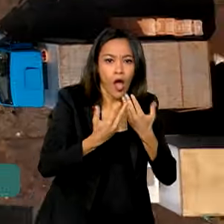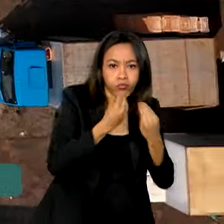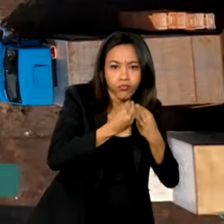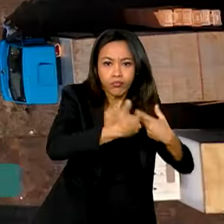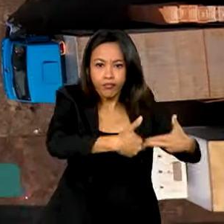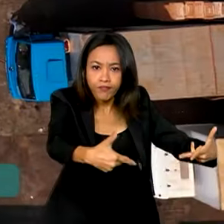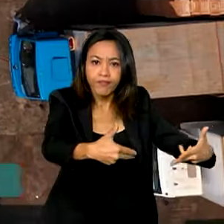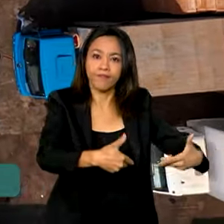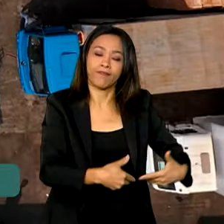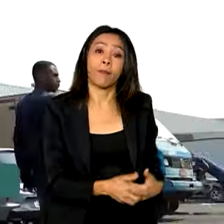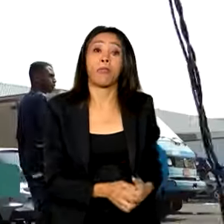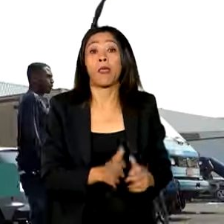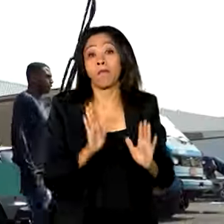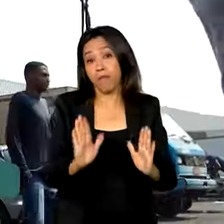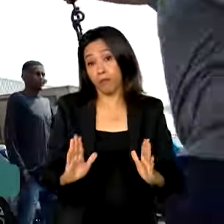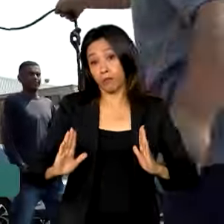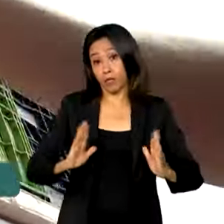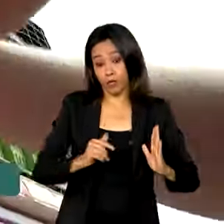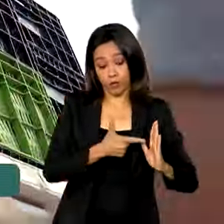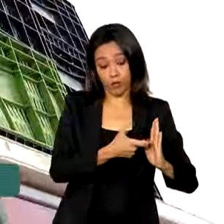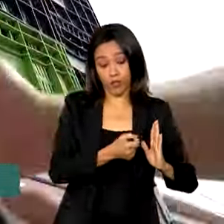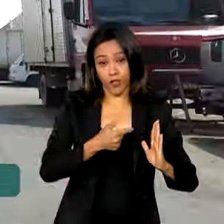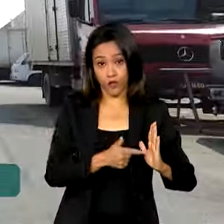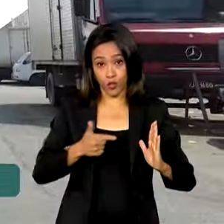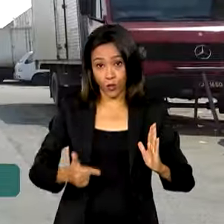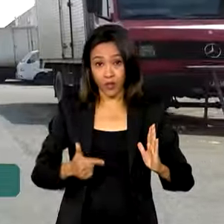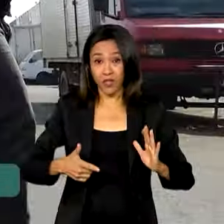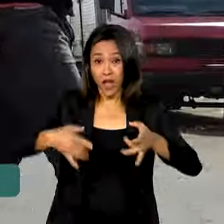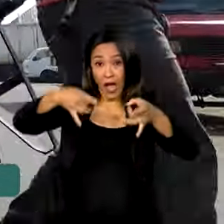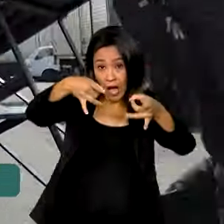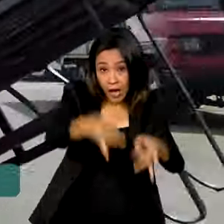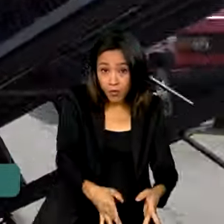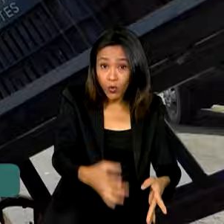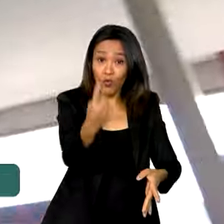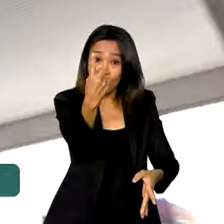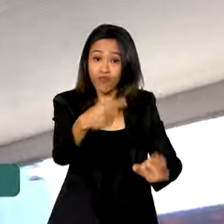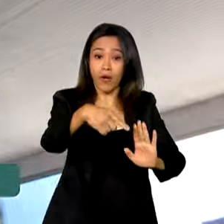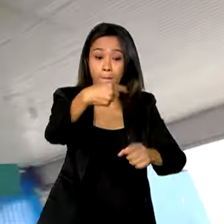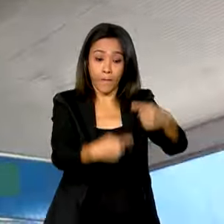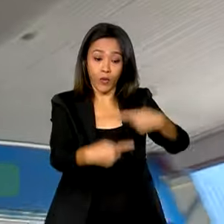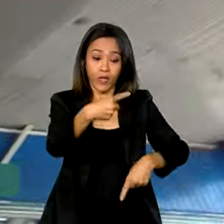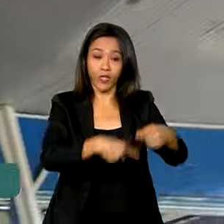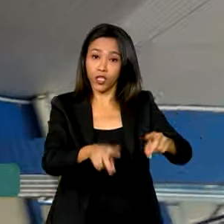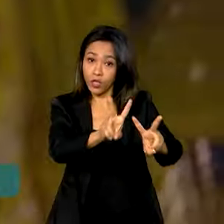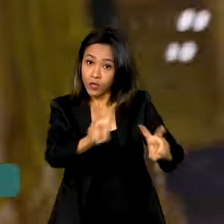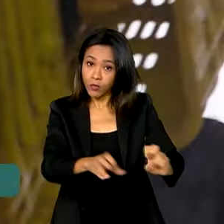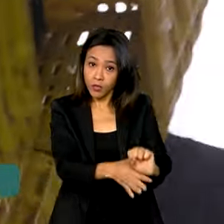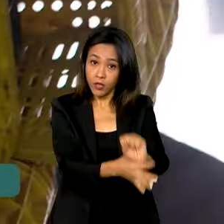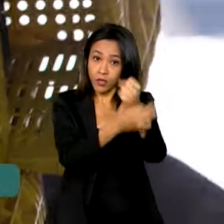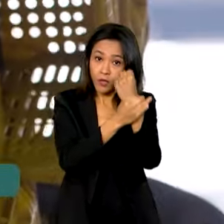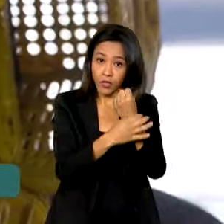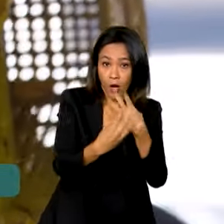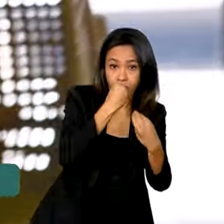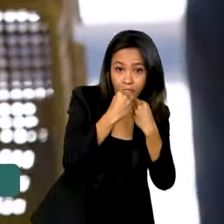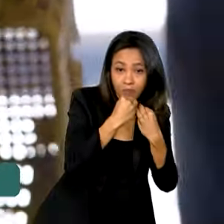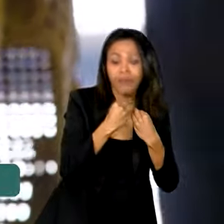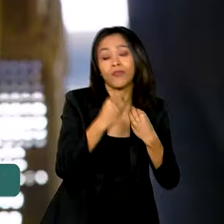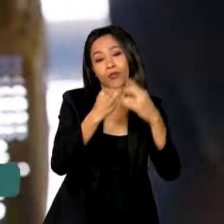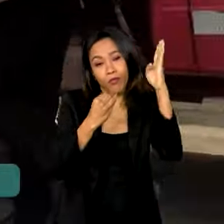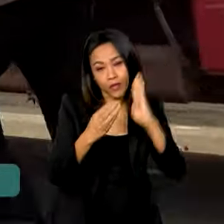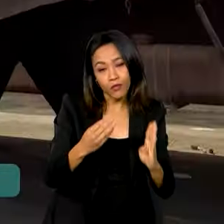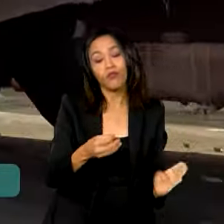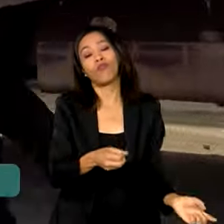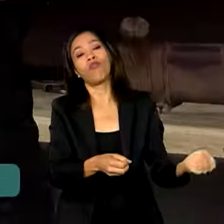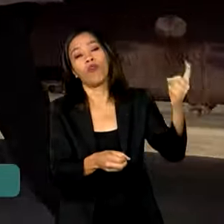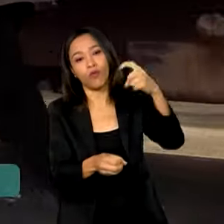Já em 2022, por causa do abandono de uma política bem-sucedida de segurança alimentar, o país estava de volta a esse